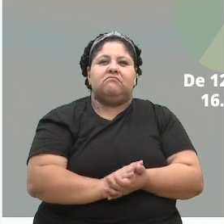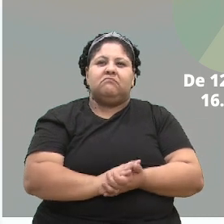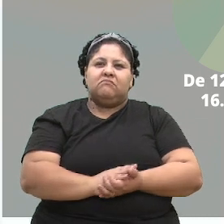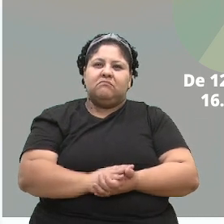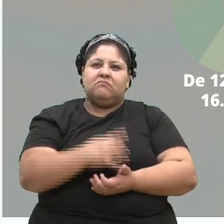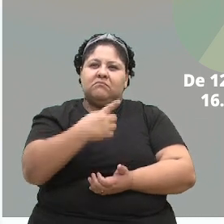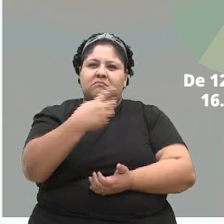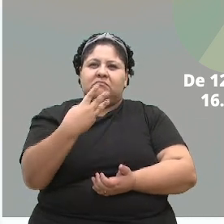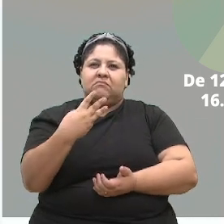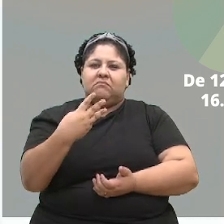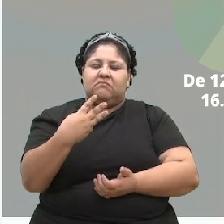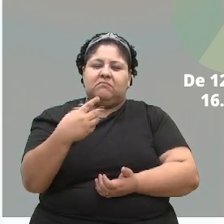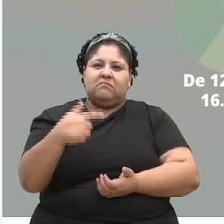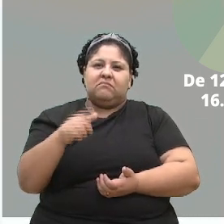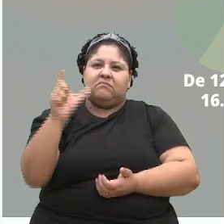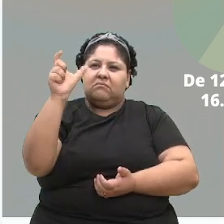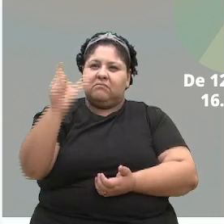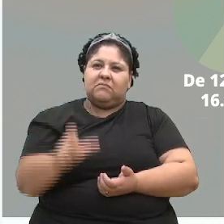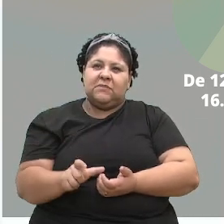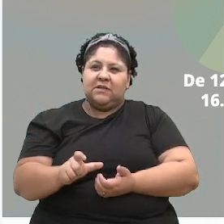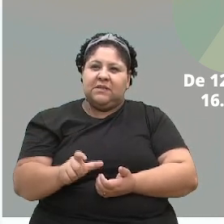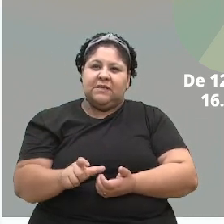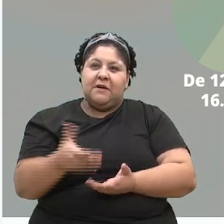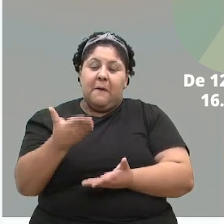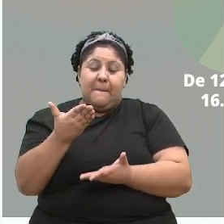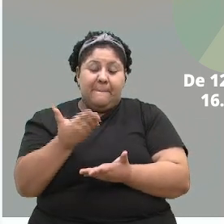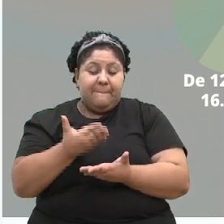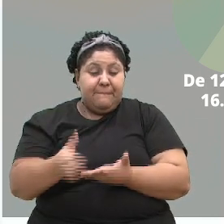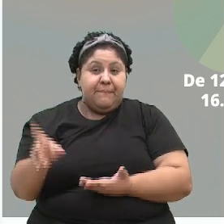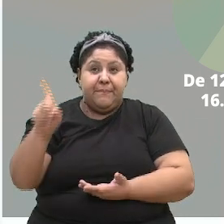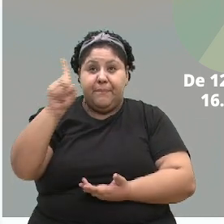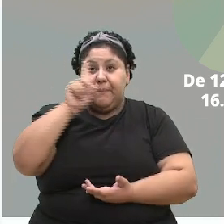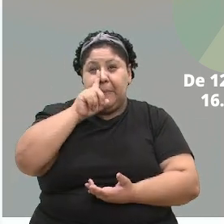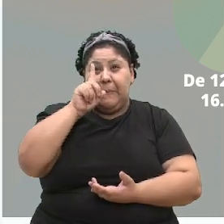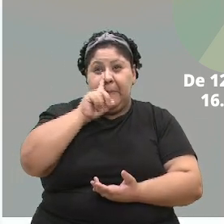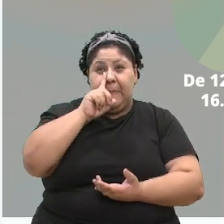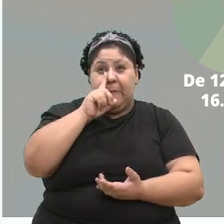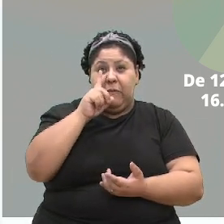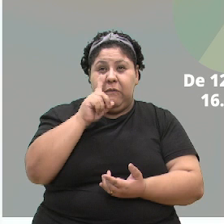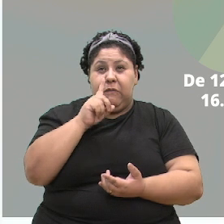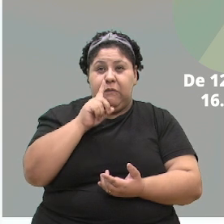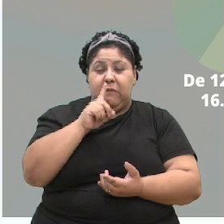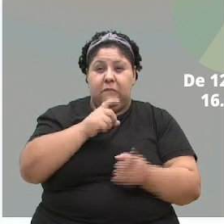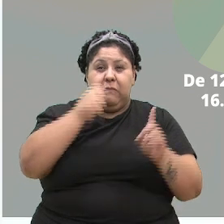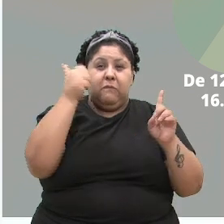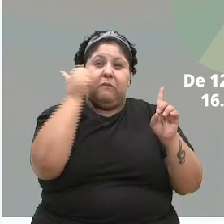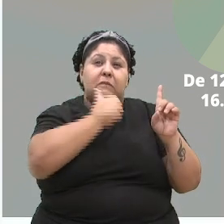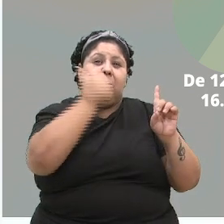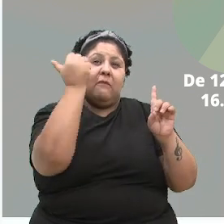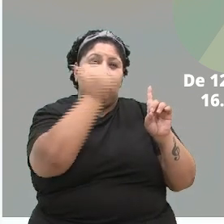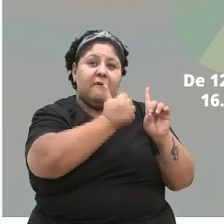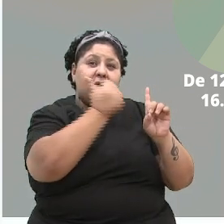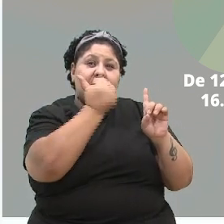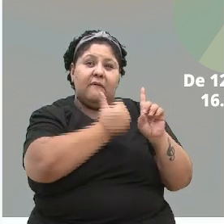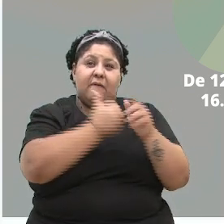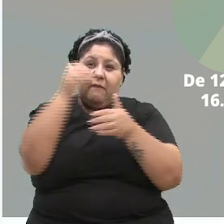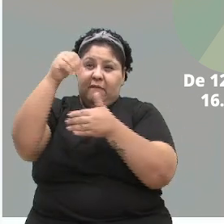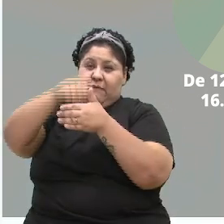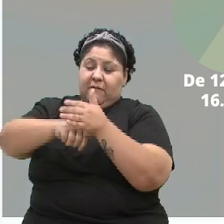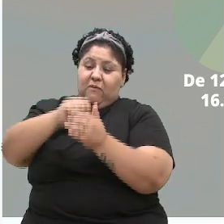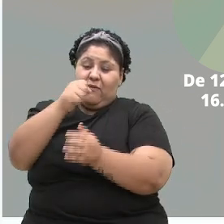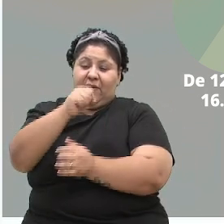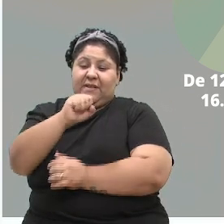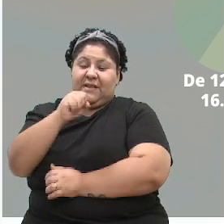137 pessoas perderam suas mães em decorrência de feminicídios, dentre elas, 82 crianças